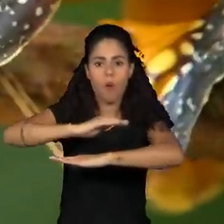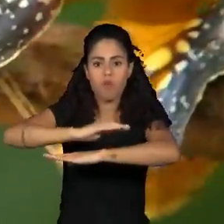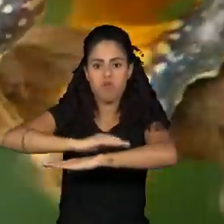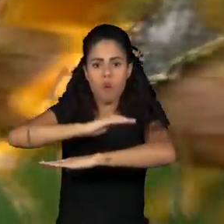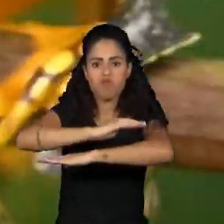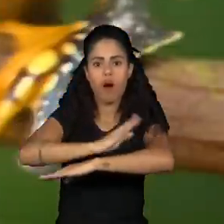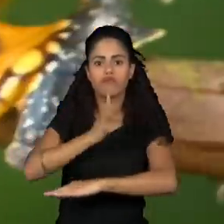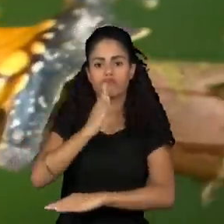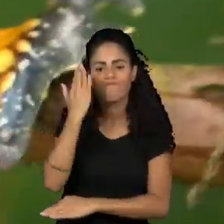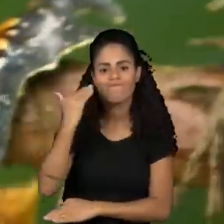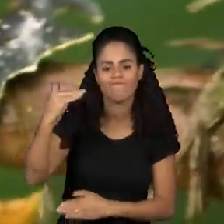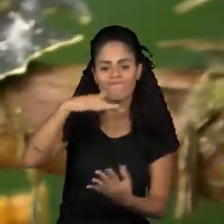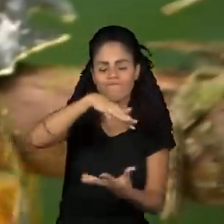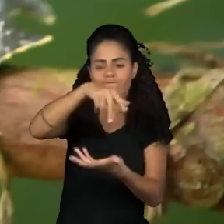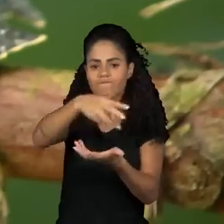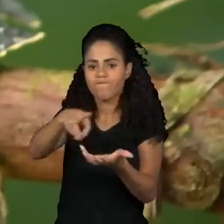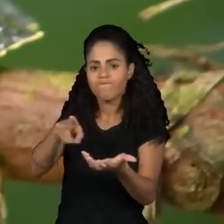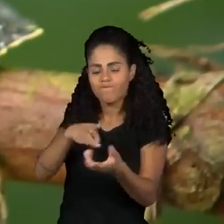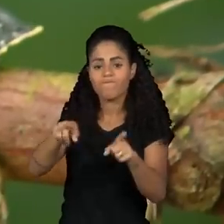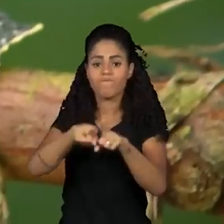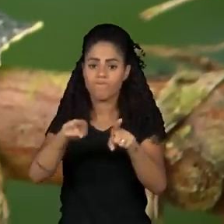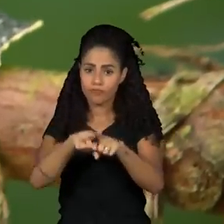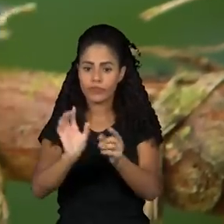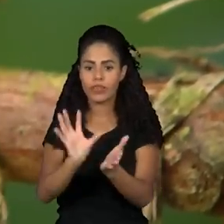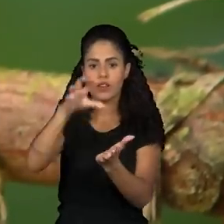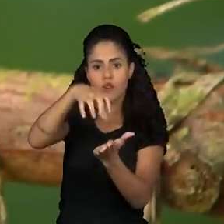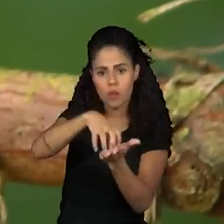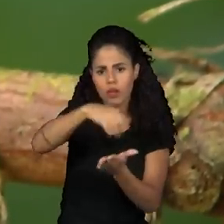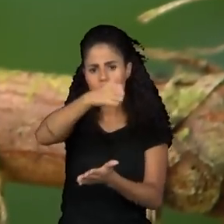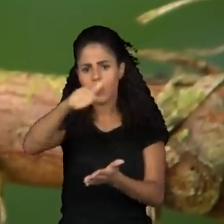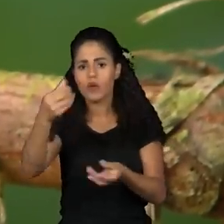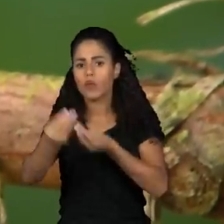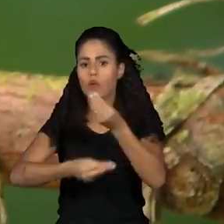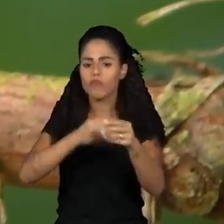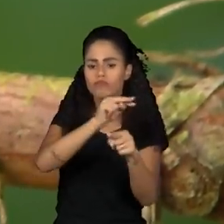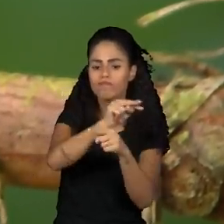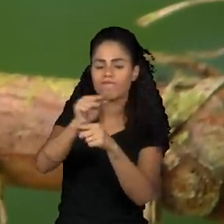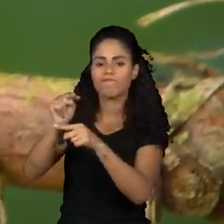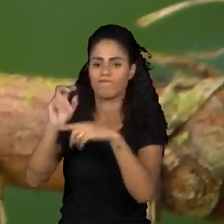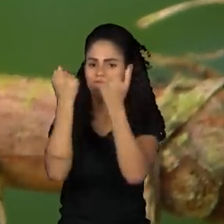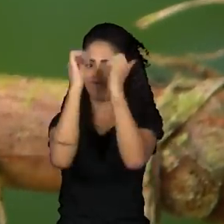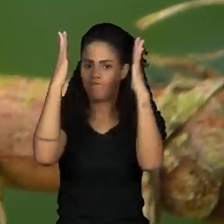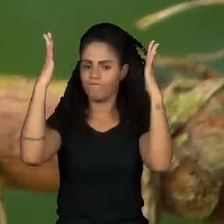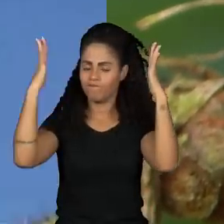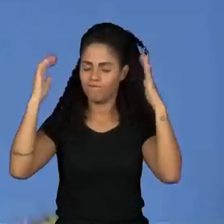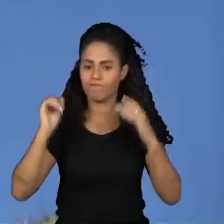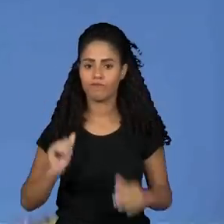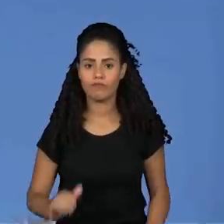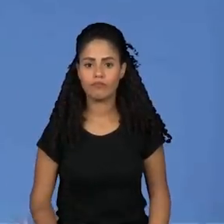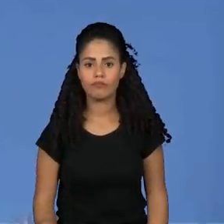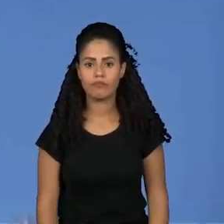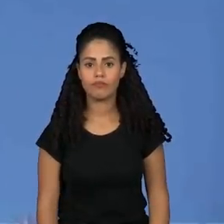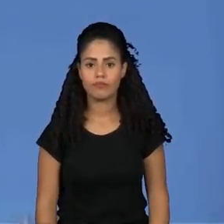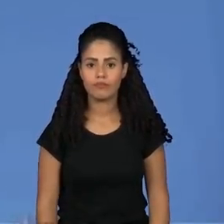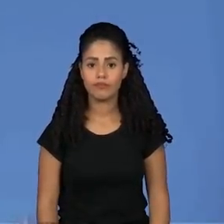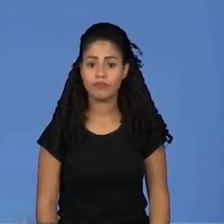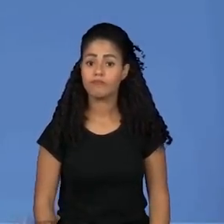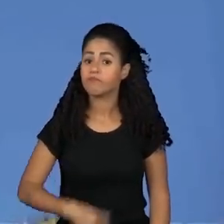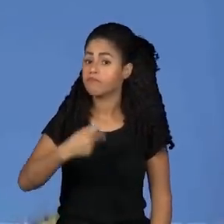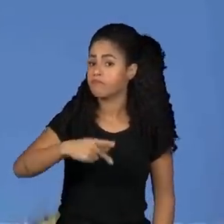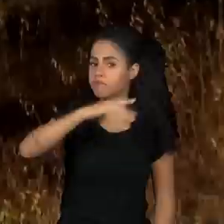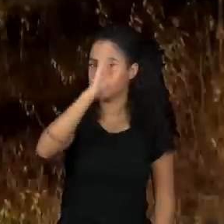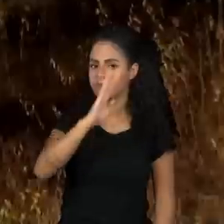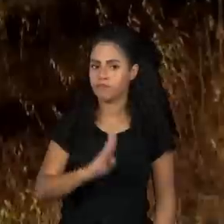mundo. A avaliação é da União Internacional para a Conservação da Natureza. No Brasil,